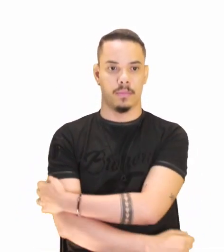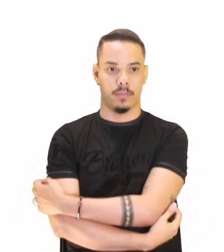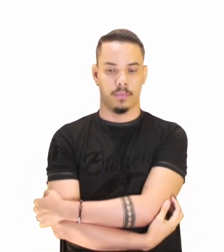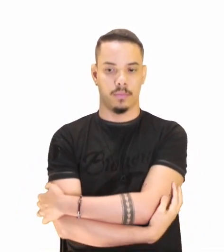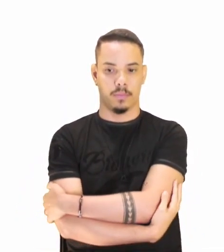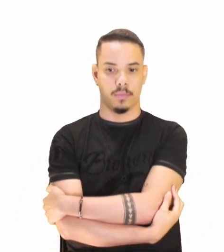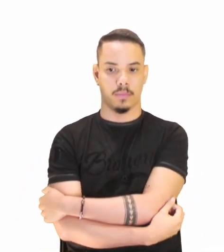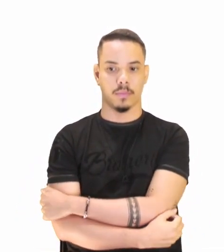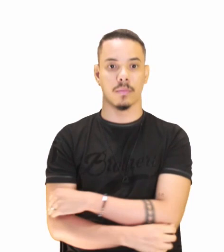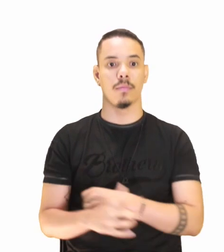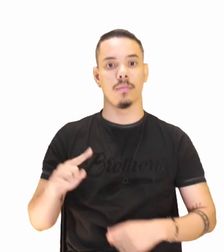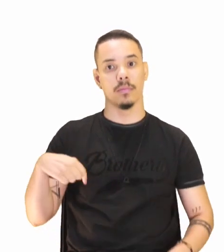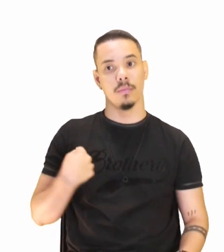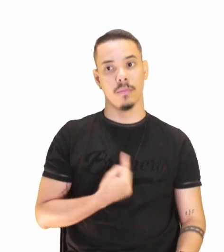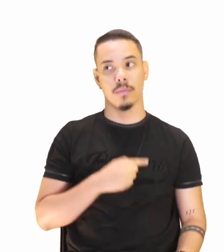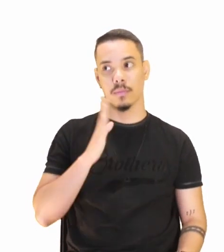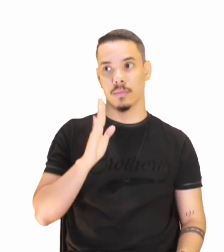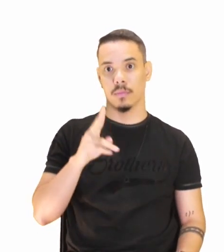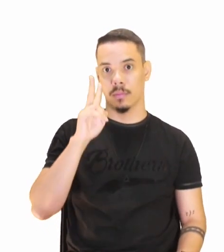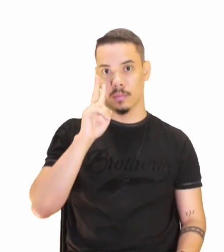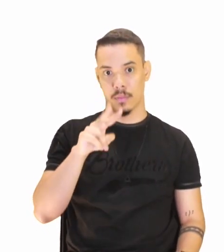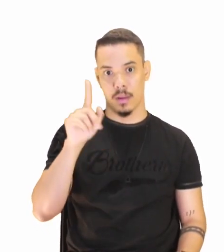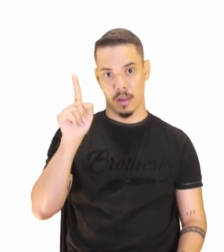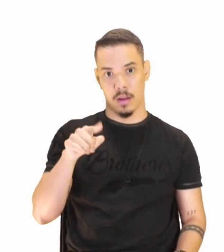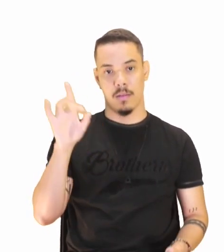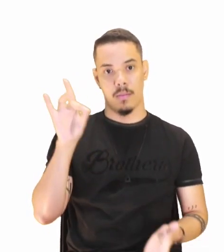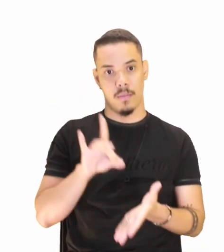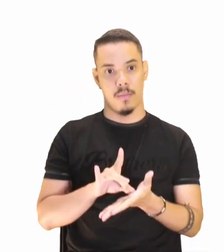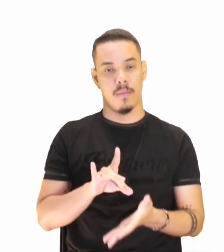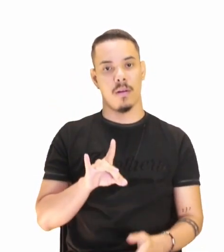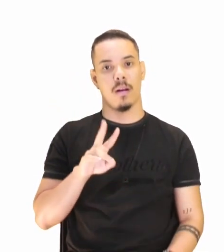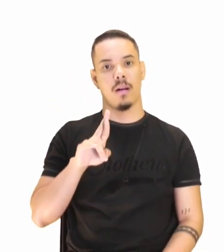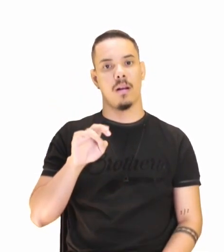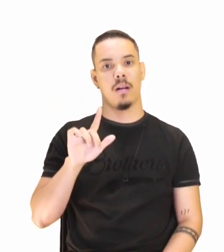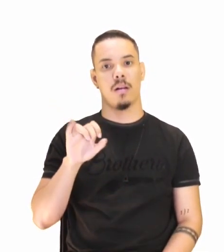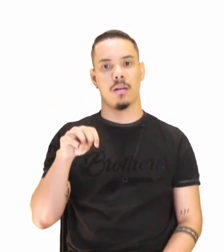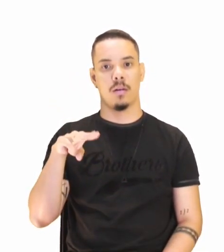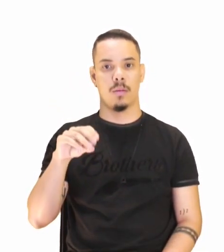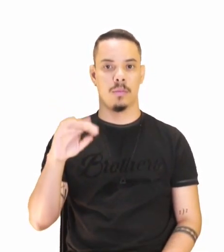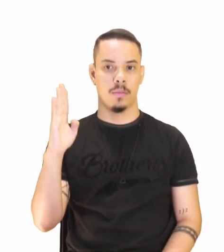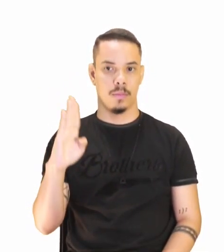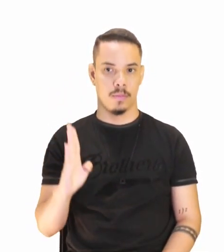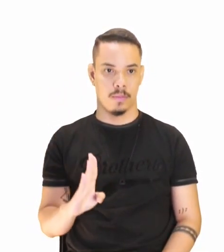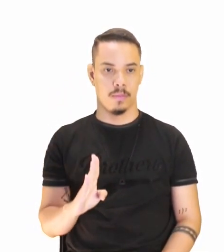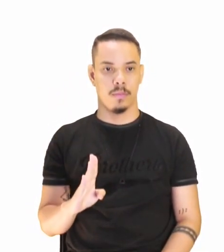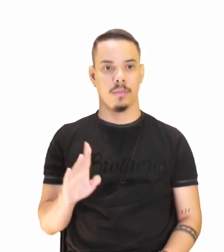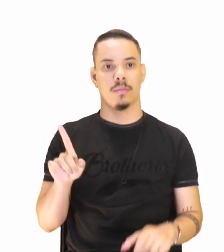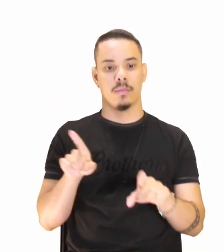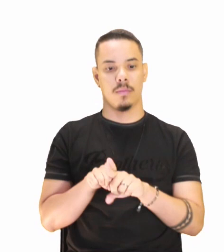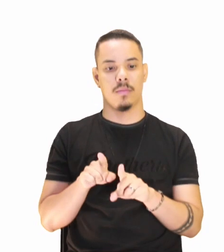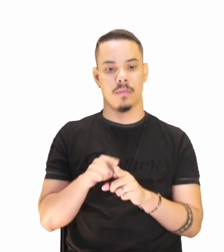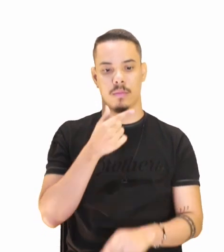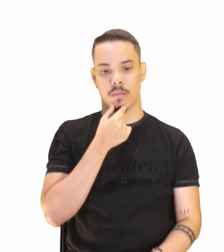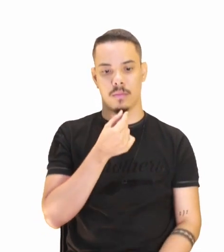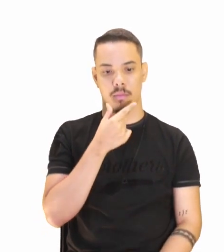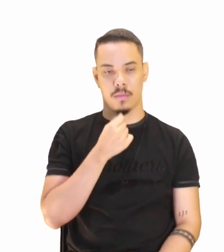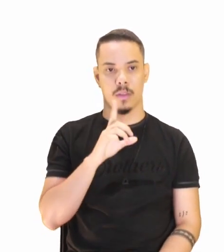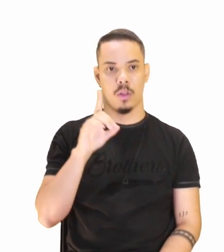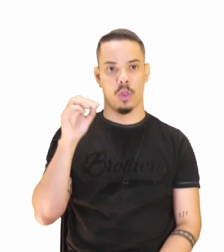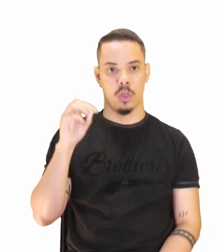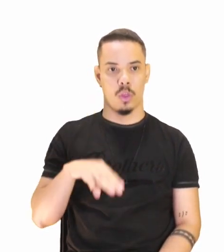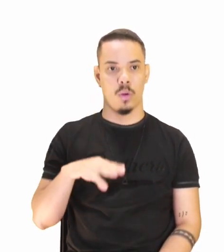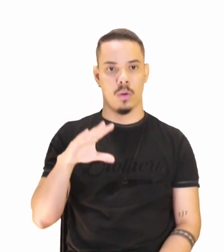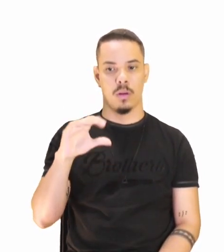situou que é a obra do realismo, o realismo no Brasil, Dom Casmurro. Como é? É